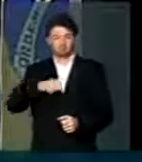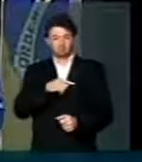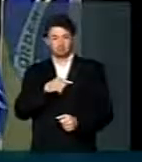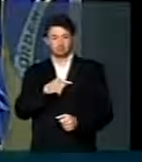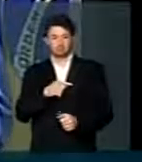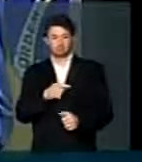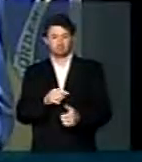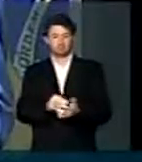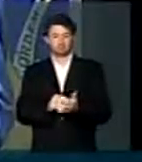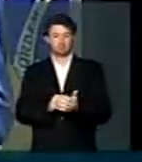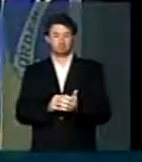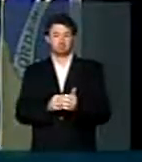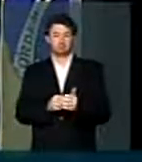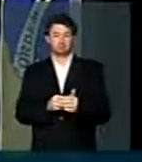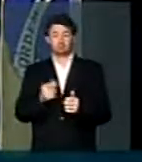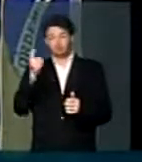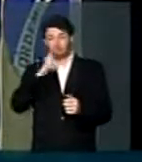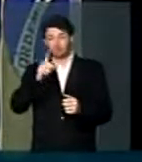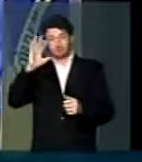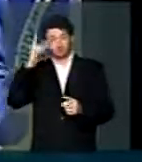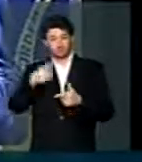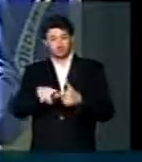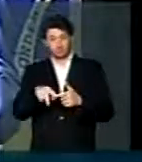para que, com os pés no chão,